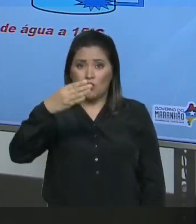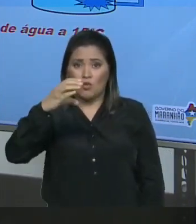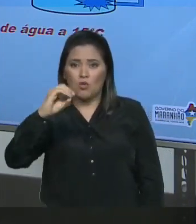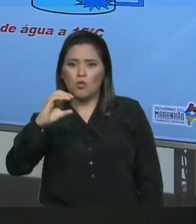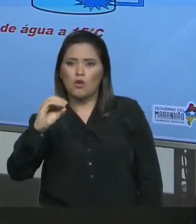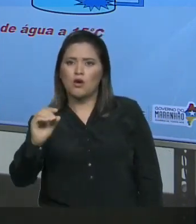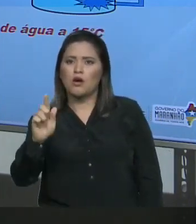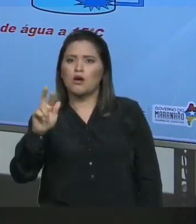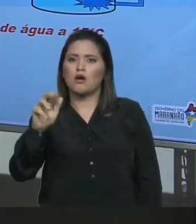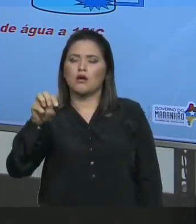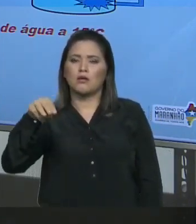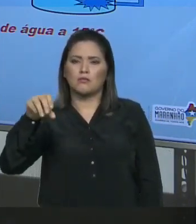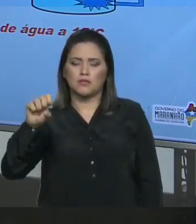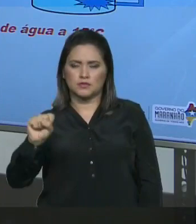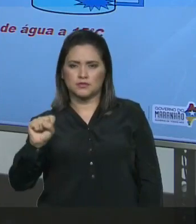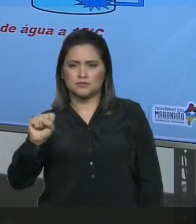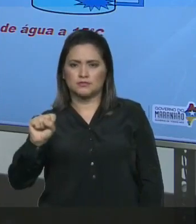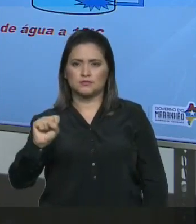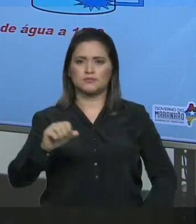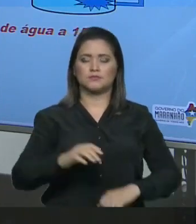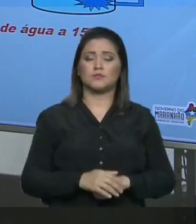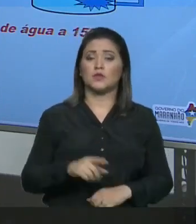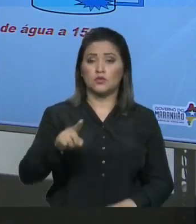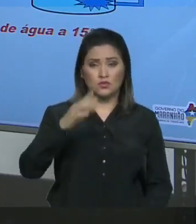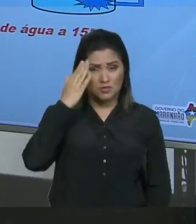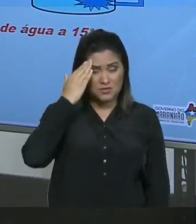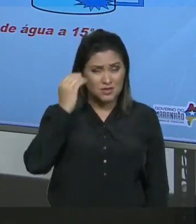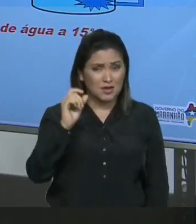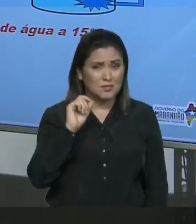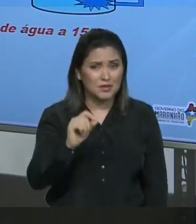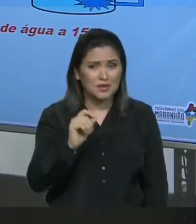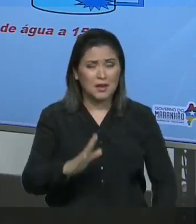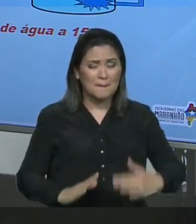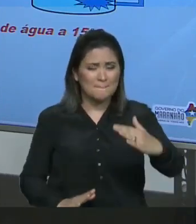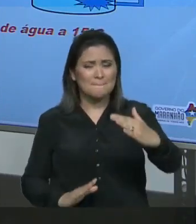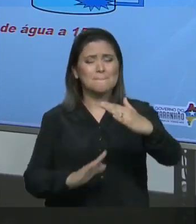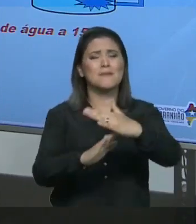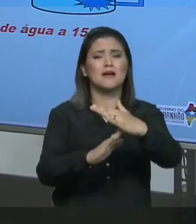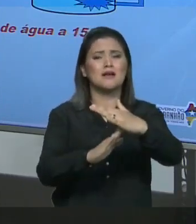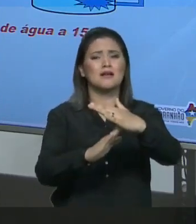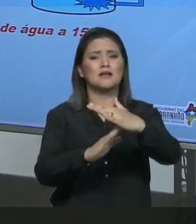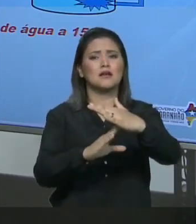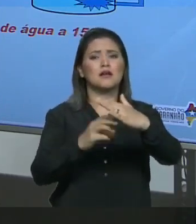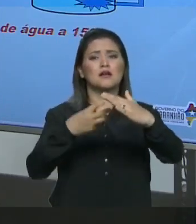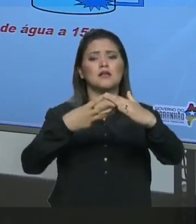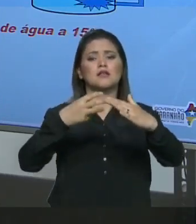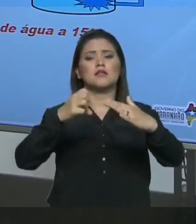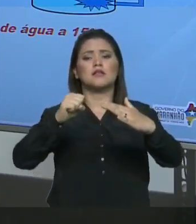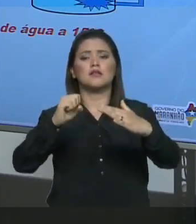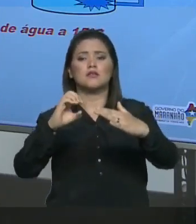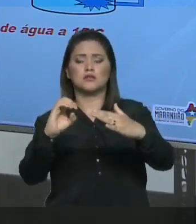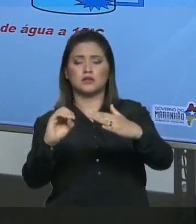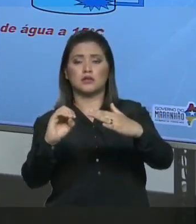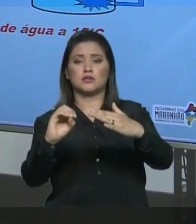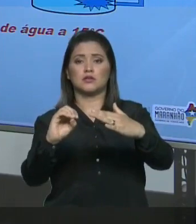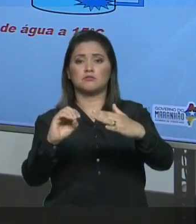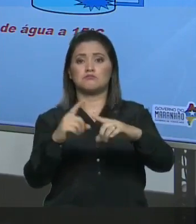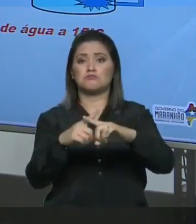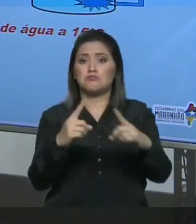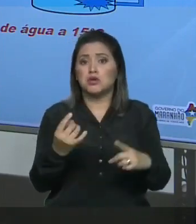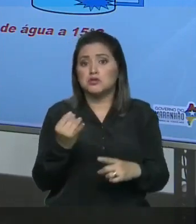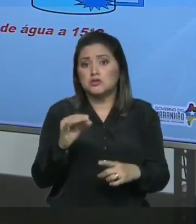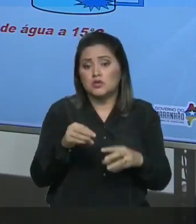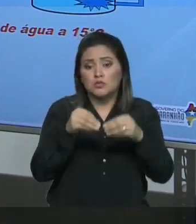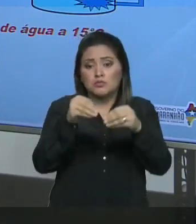A 15 graus celsius Você consegue dissolver No máximo 380 Se você colocar 400 Vai passar do limite Confere